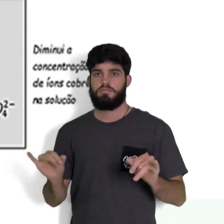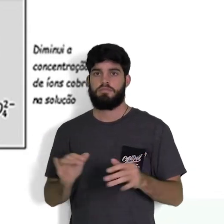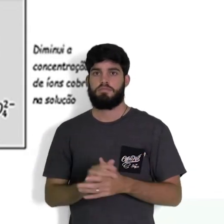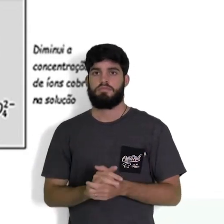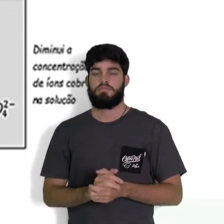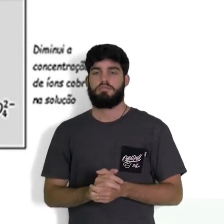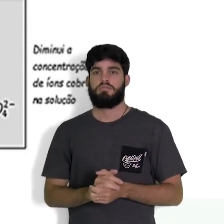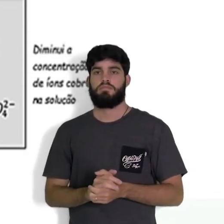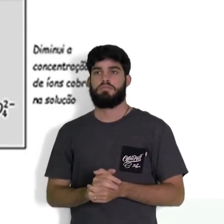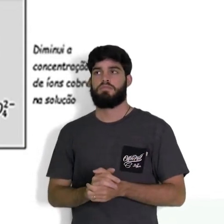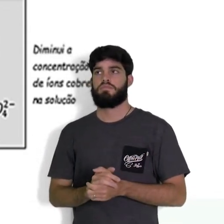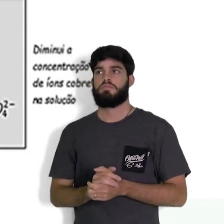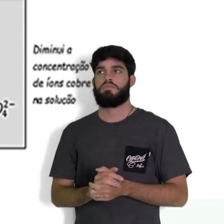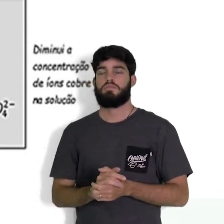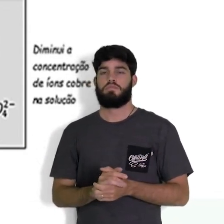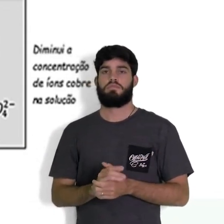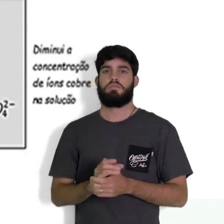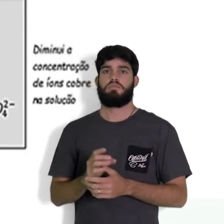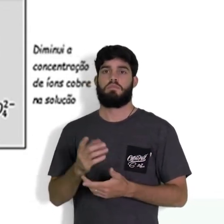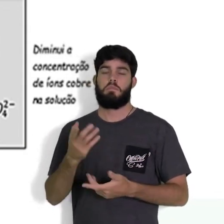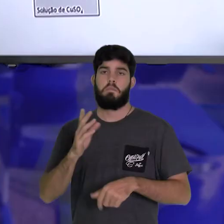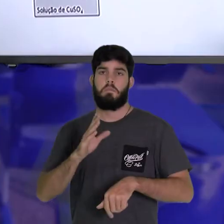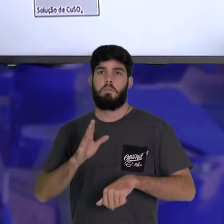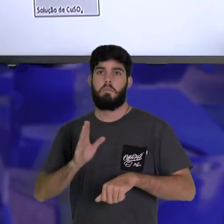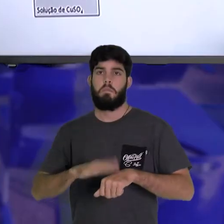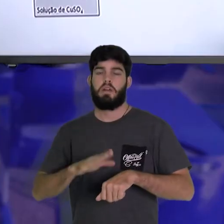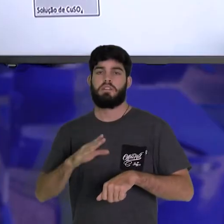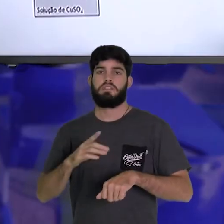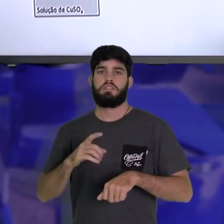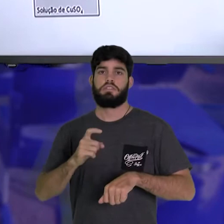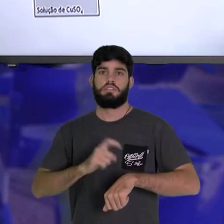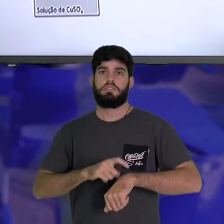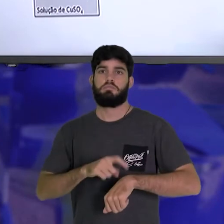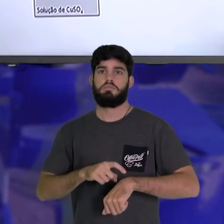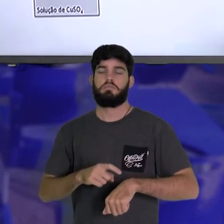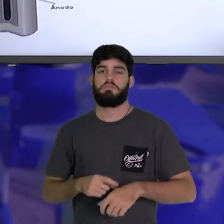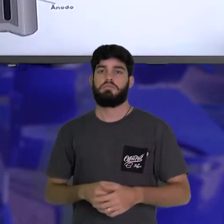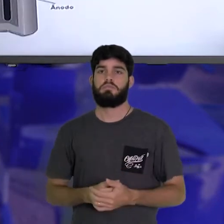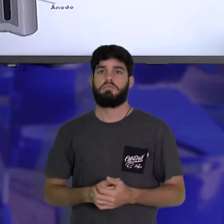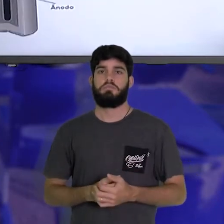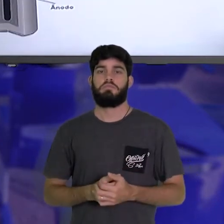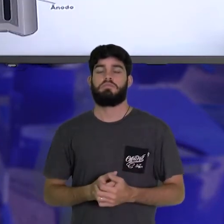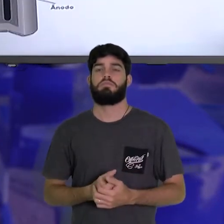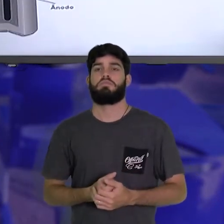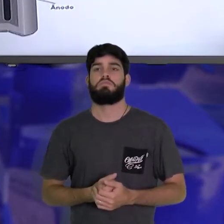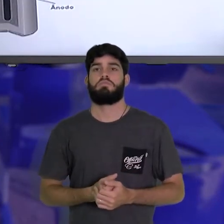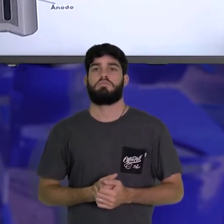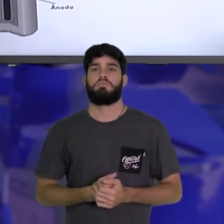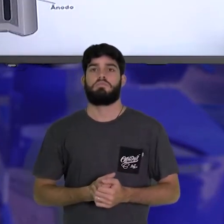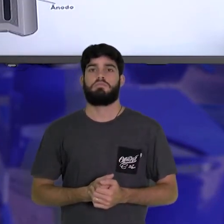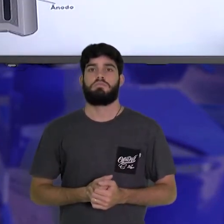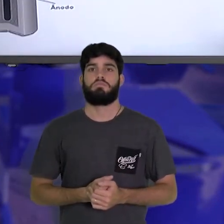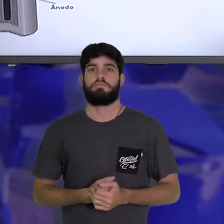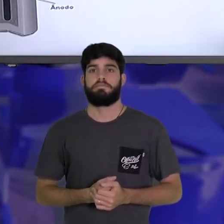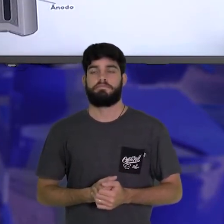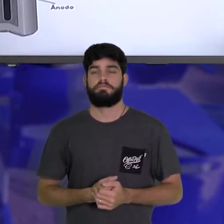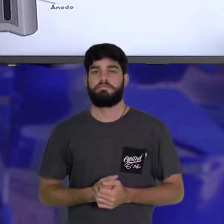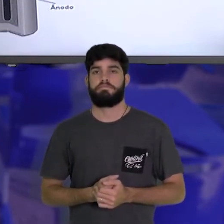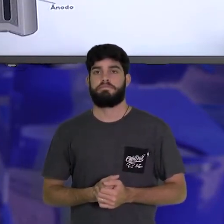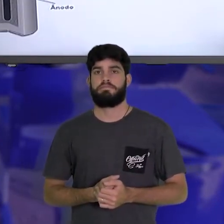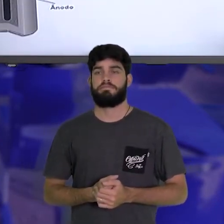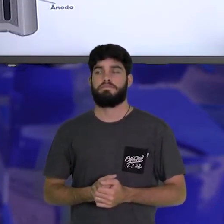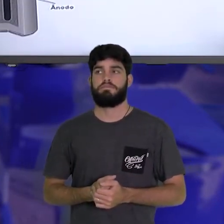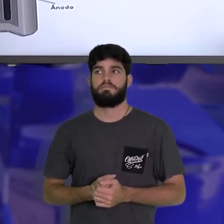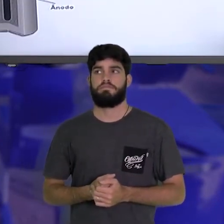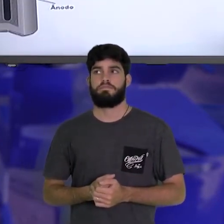funcionando, por mais tempo. Fica ligado nisso. Muito bem. Essa